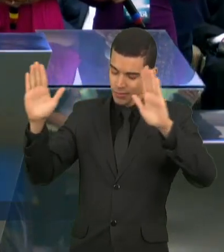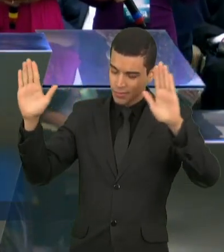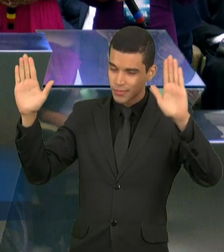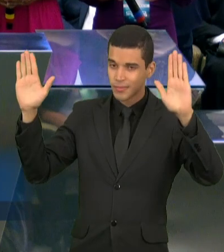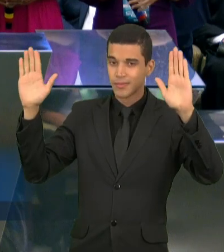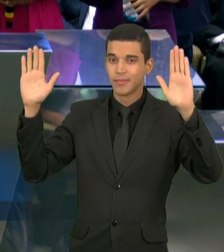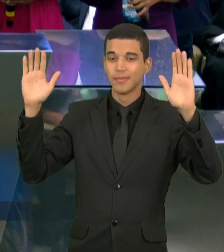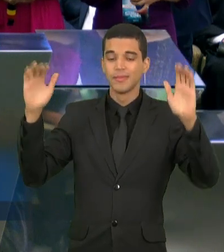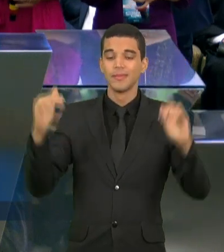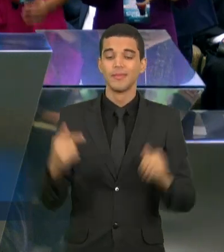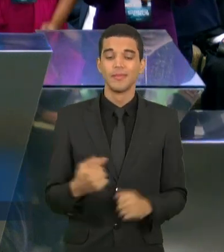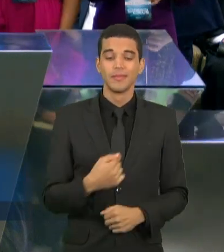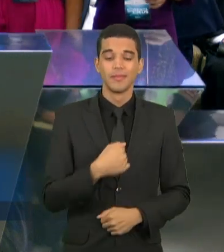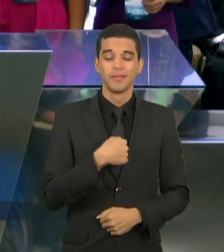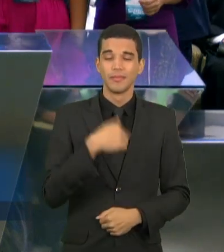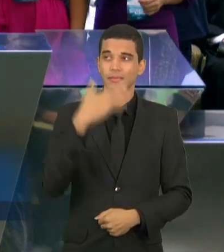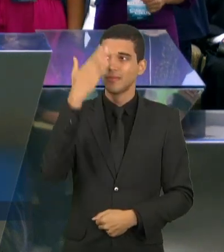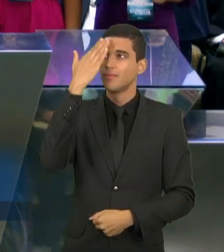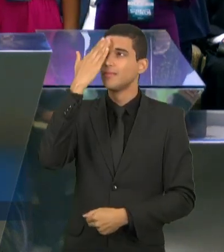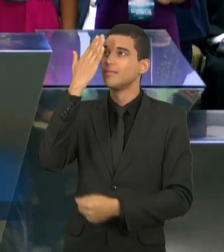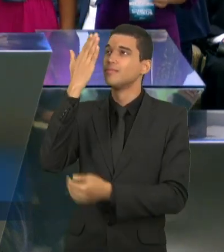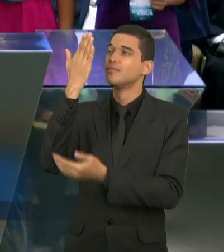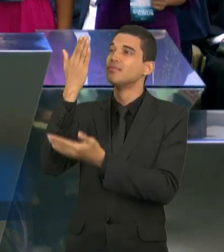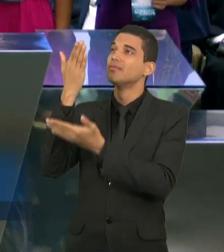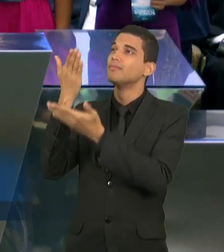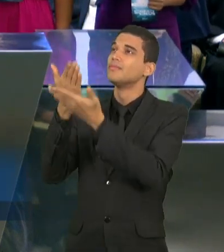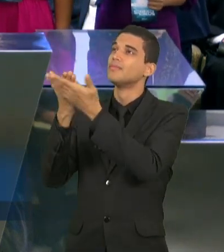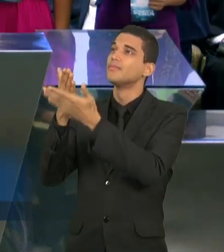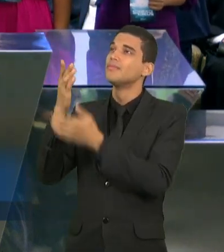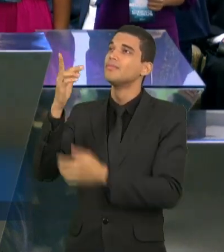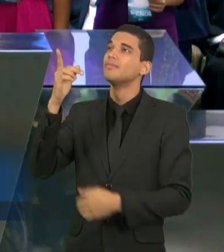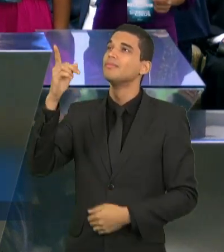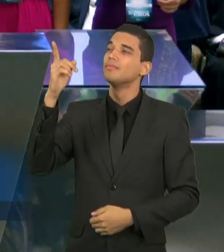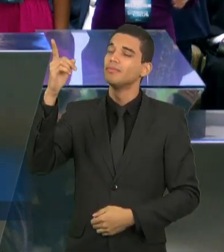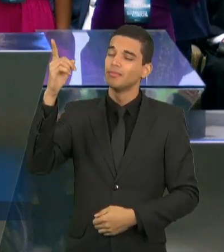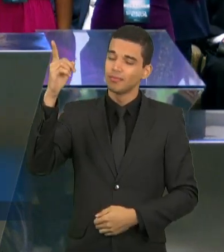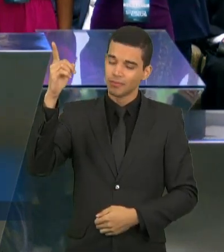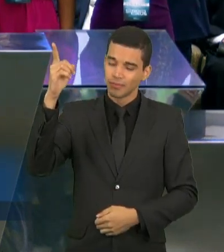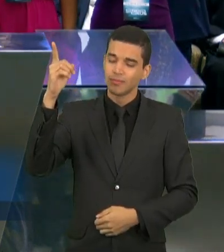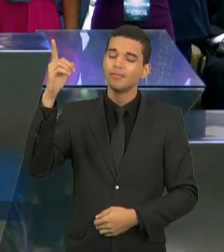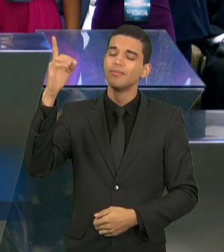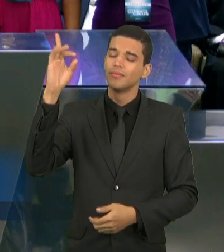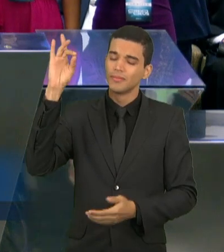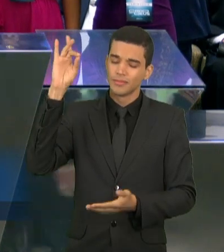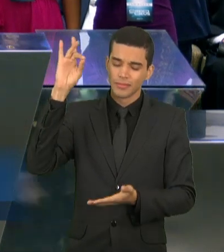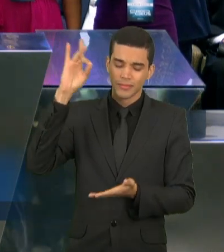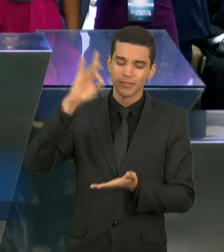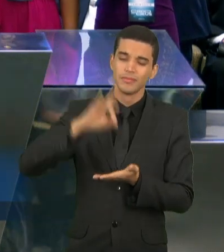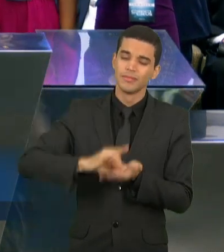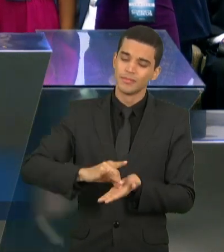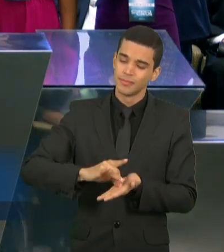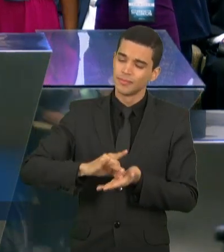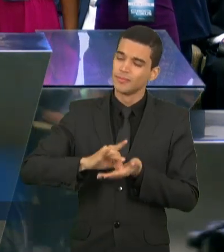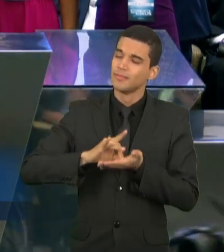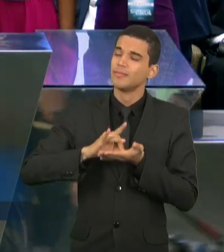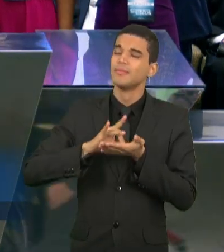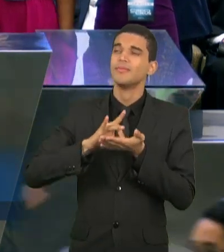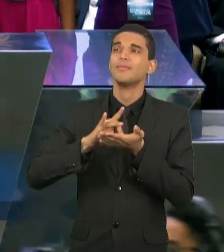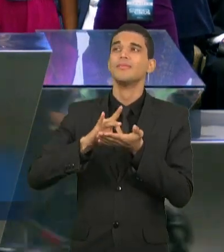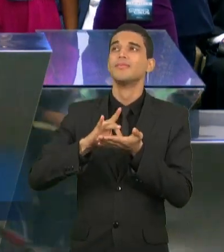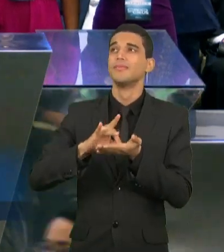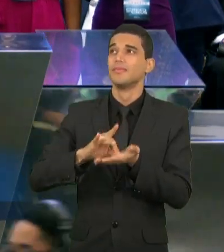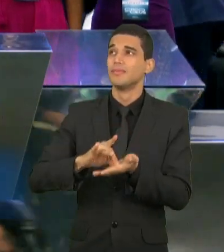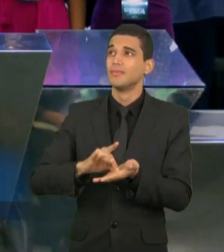Eu creio em ti, confio em ti,